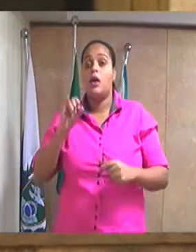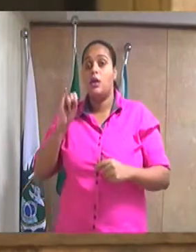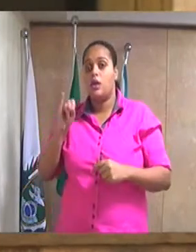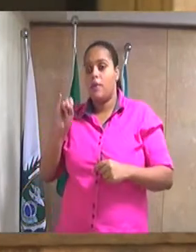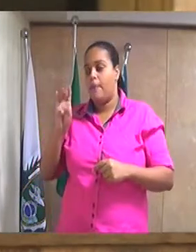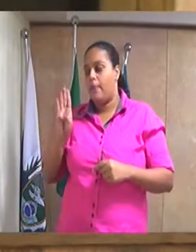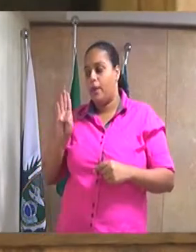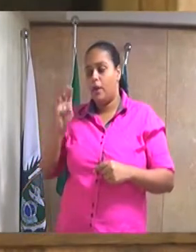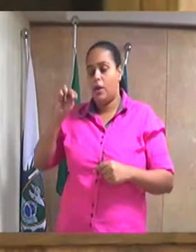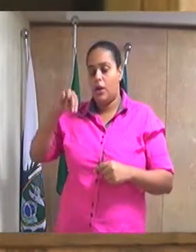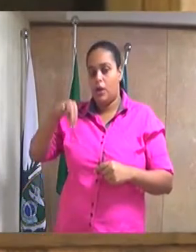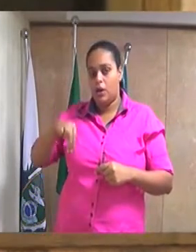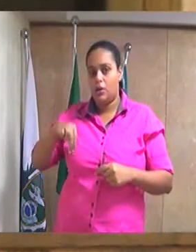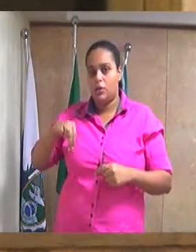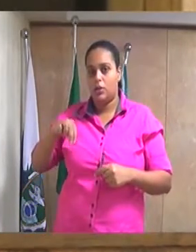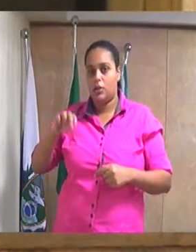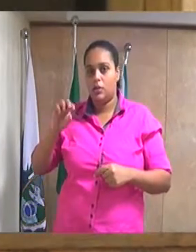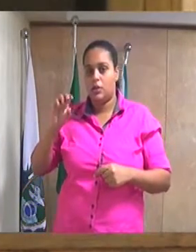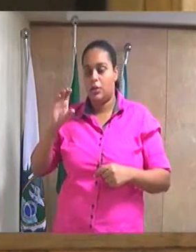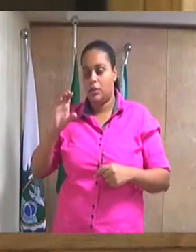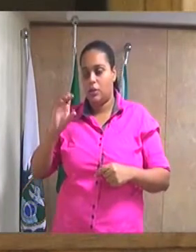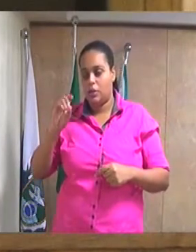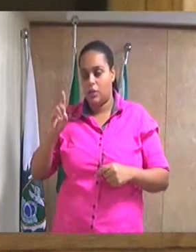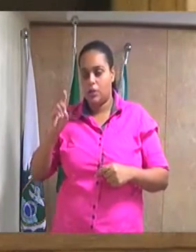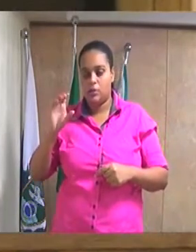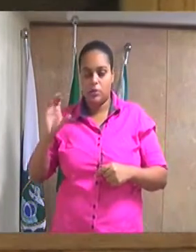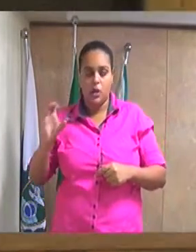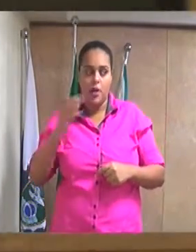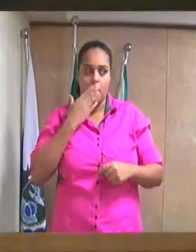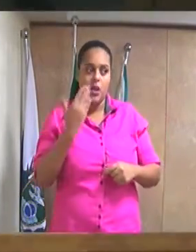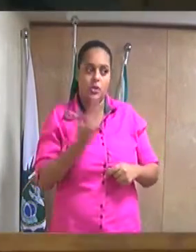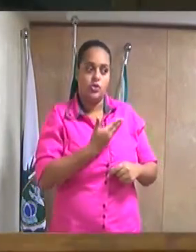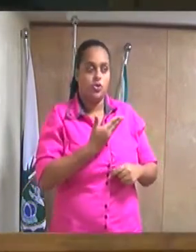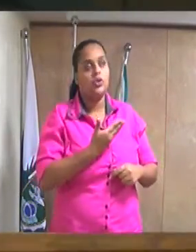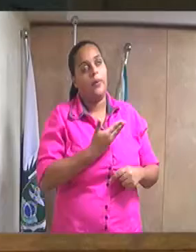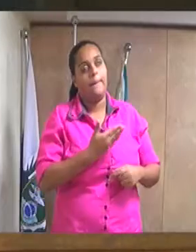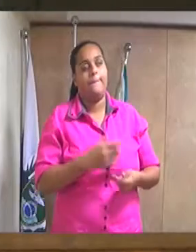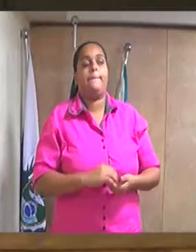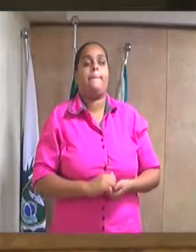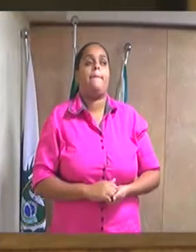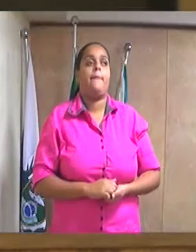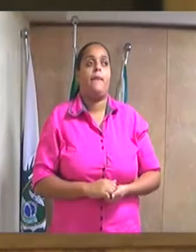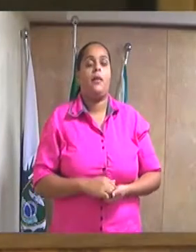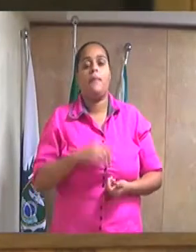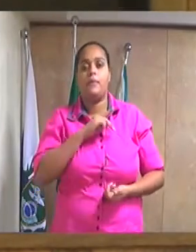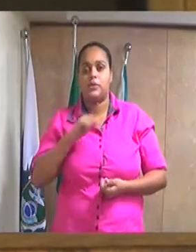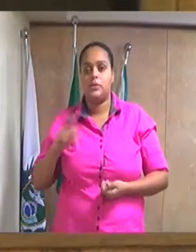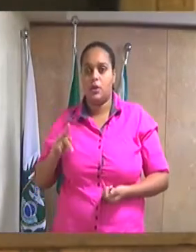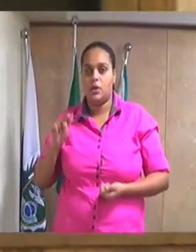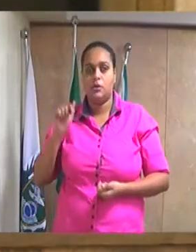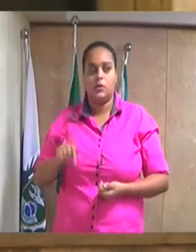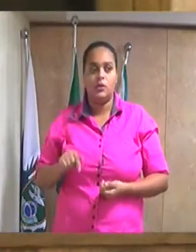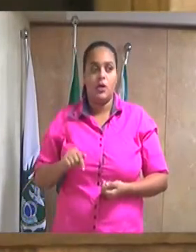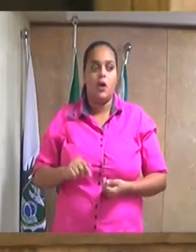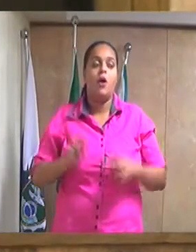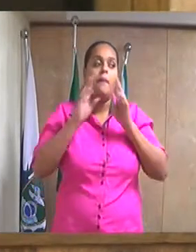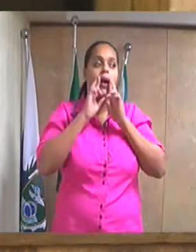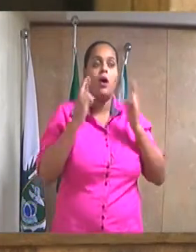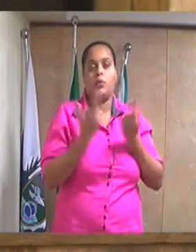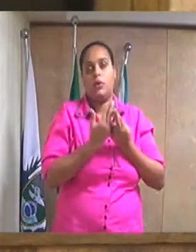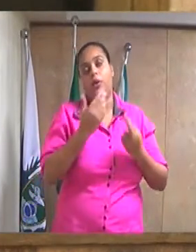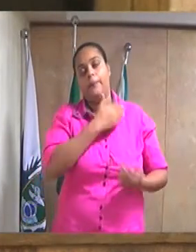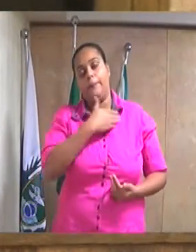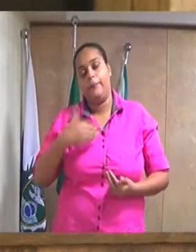Então, eu venho aqui nessa tarde e noite solicitar à presença da casa uma audiência pública